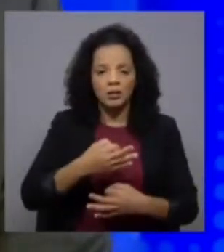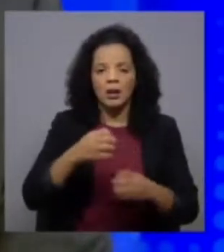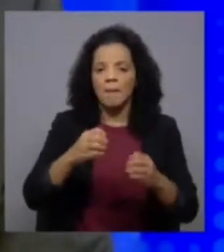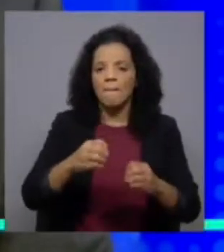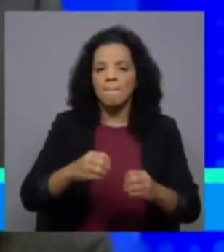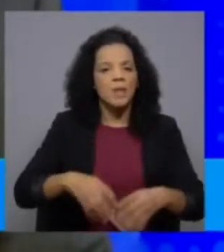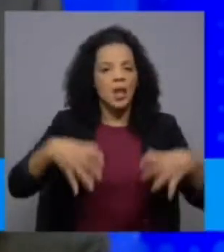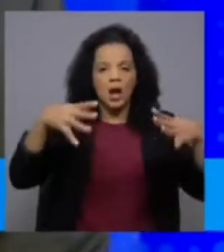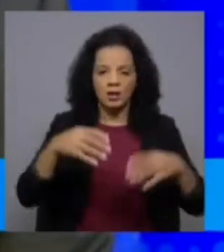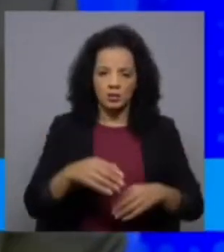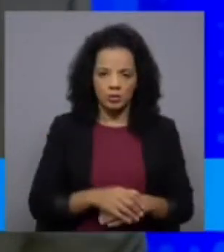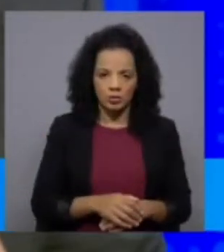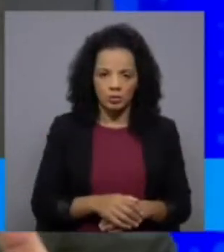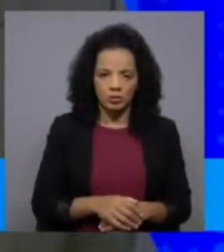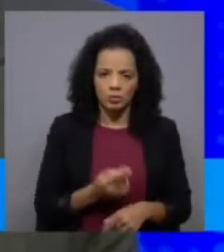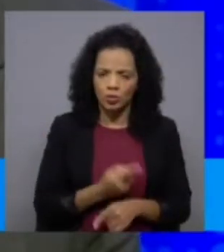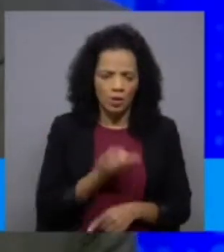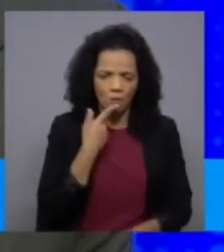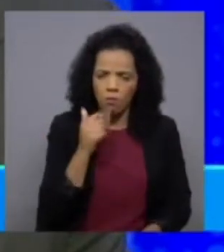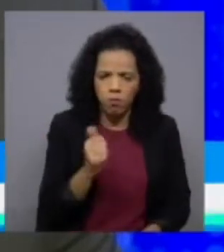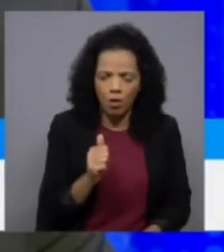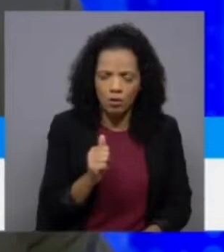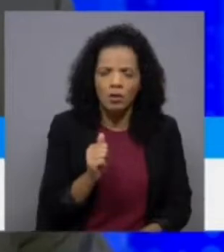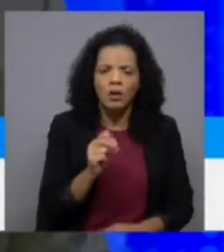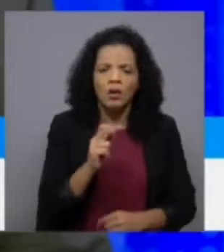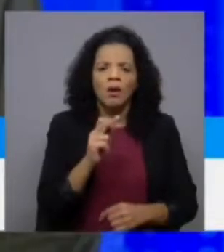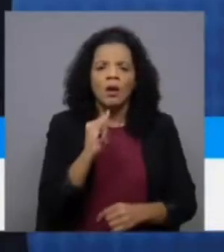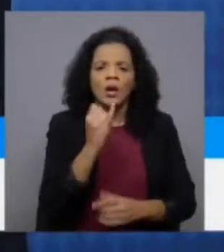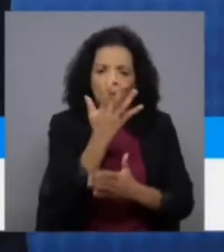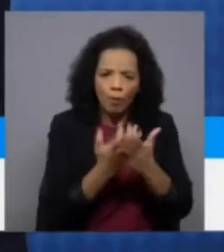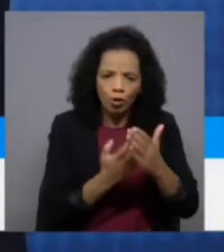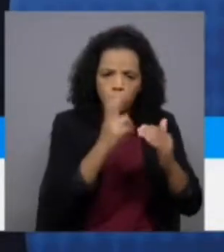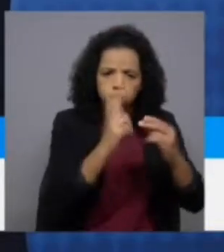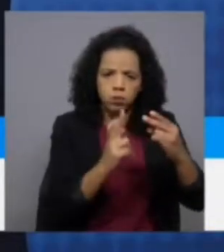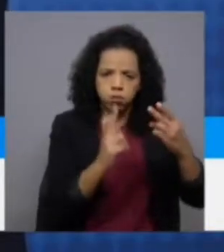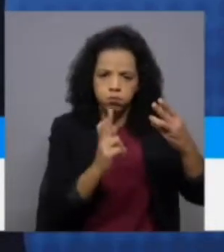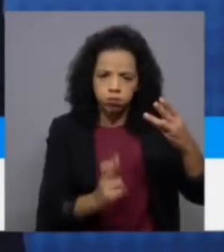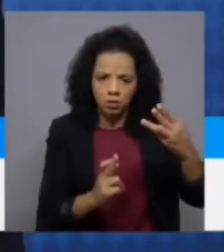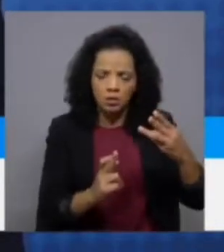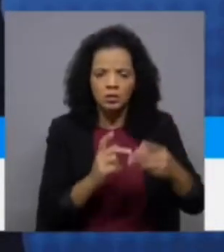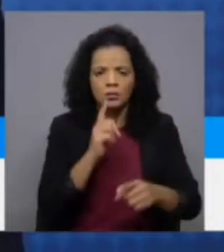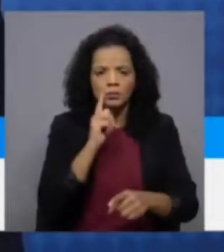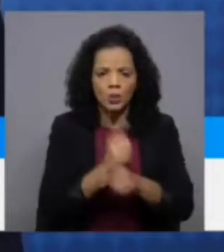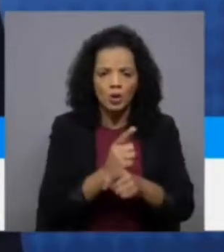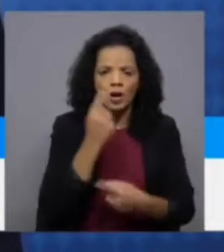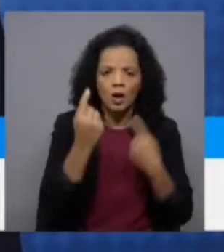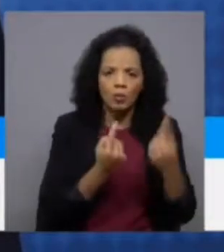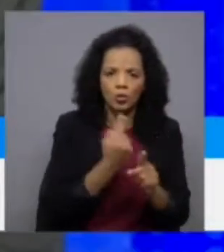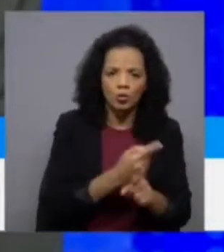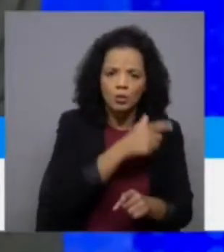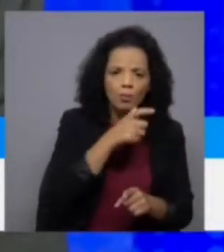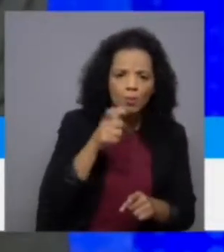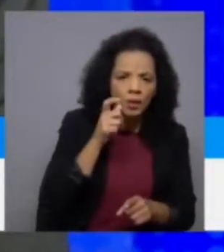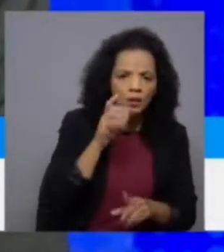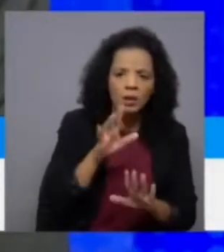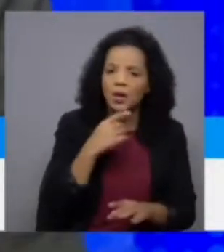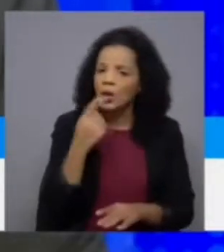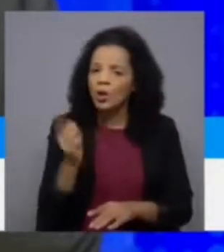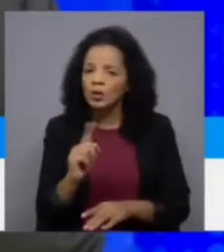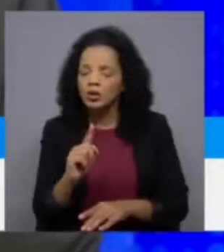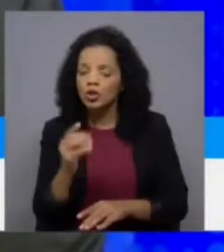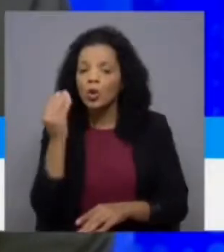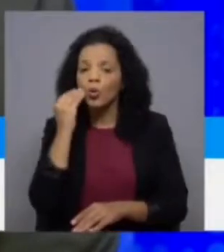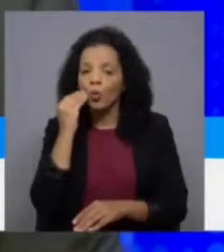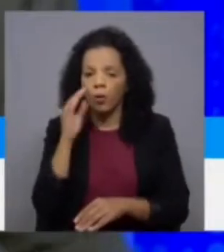fazer estas reduções de impostos e prometer algumas das coisas que o programa promete, mas não diz como